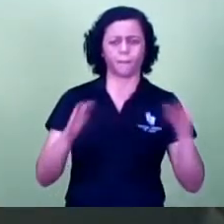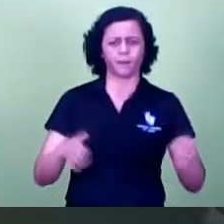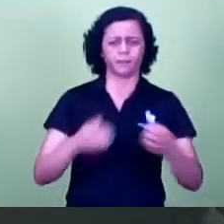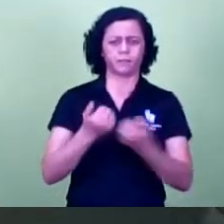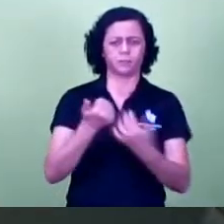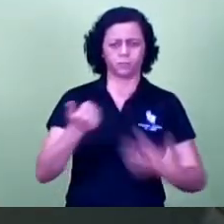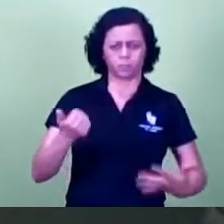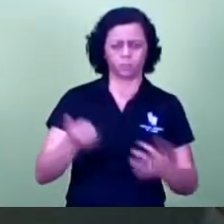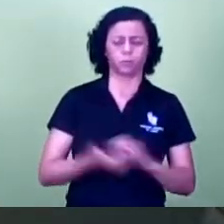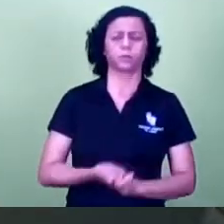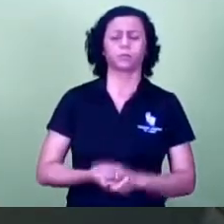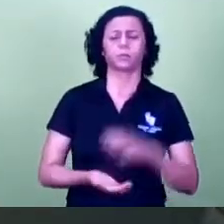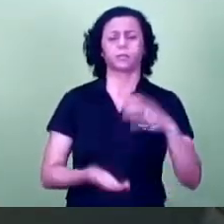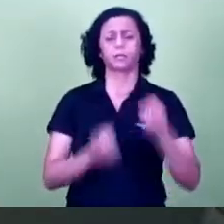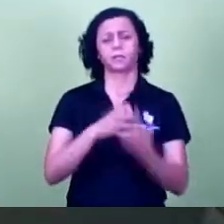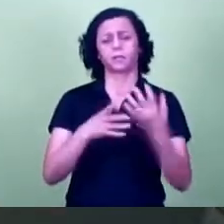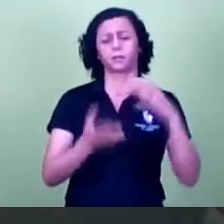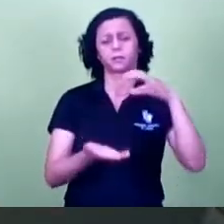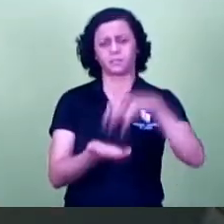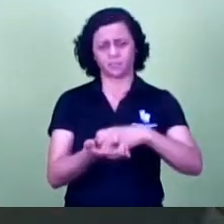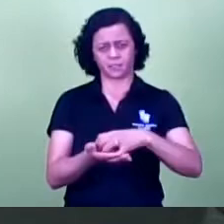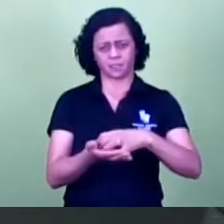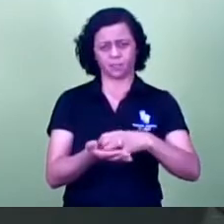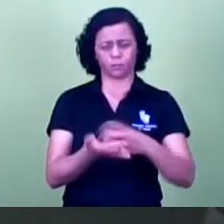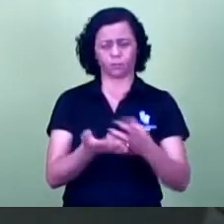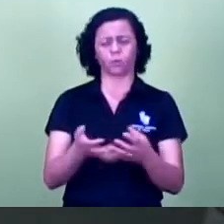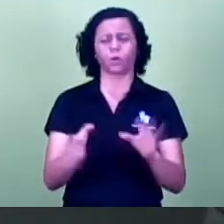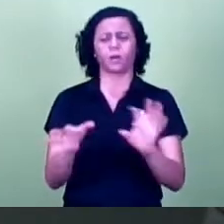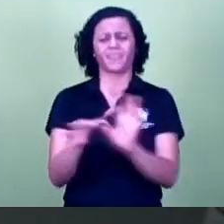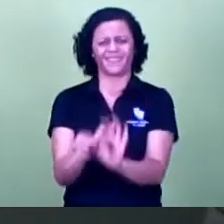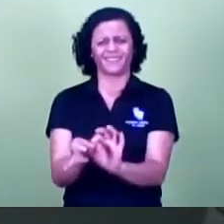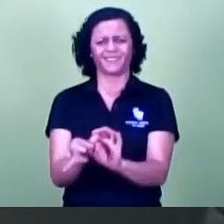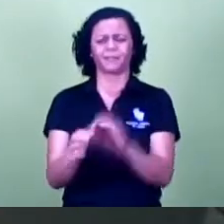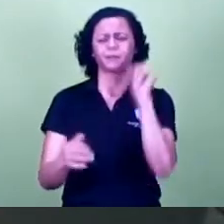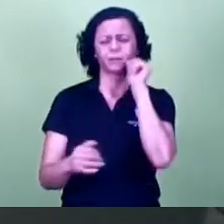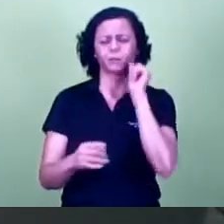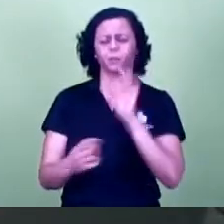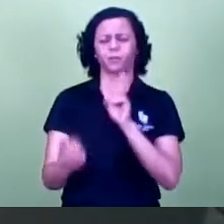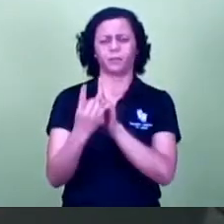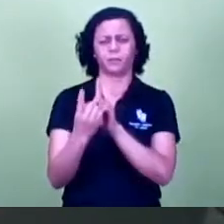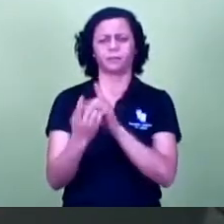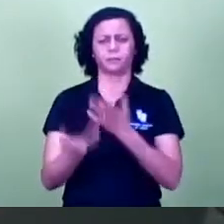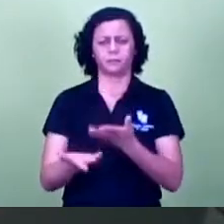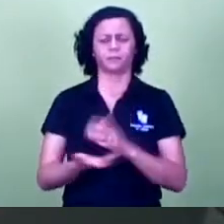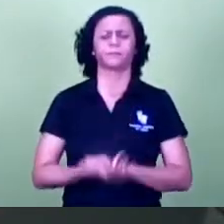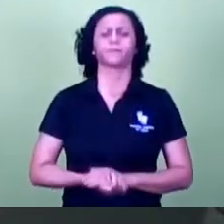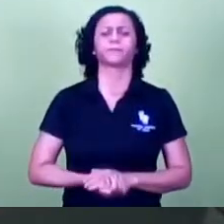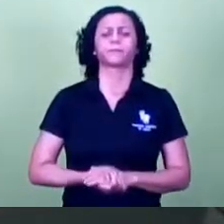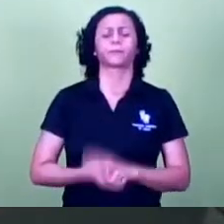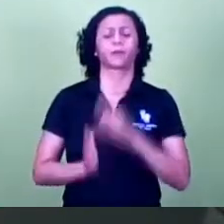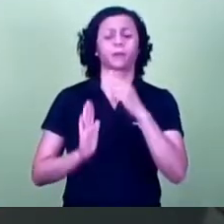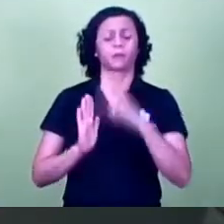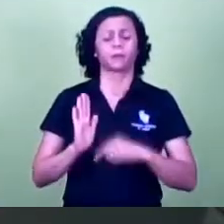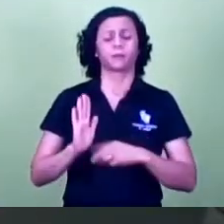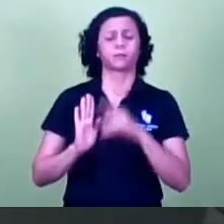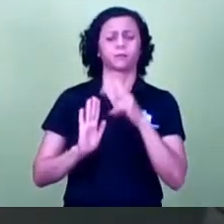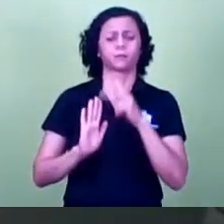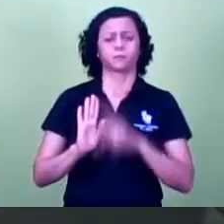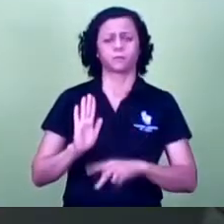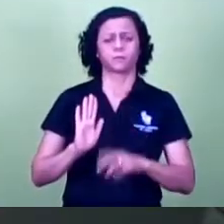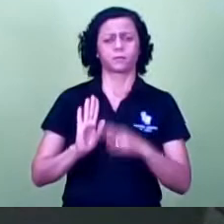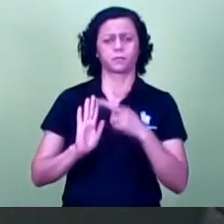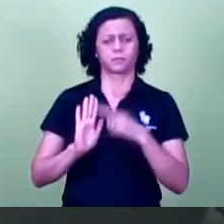Integrado de Atendimento à Mulher no âmbito da Câmara Municipal de Juiz de Fora. Lido o projeto de resolução. Presidente, todas